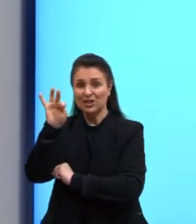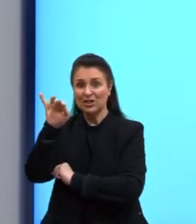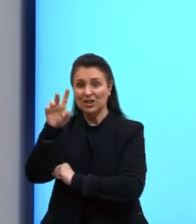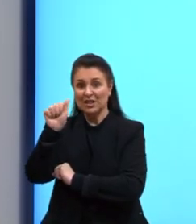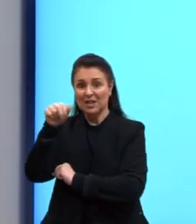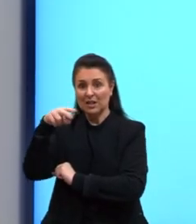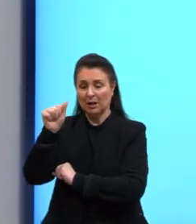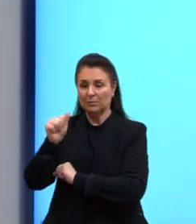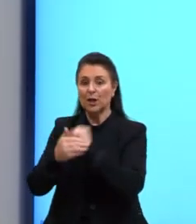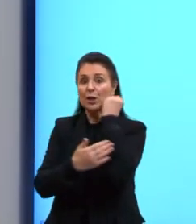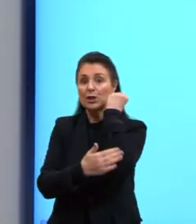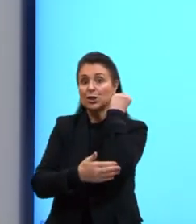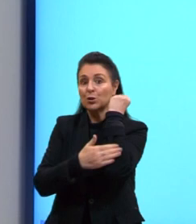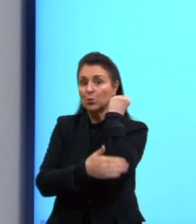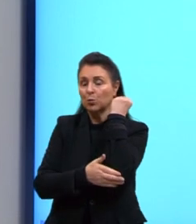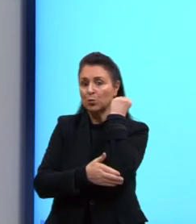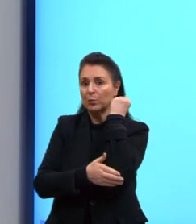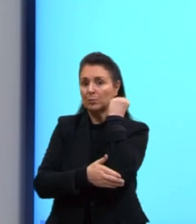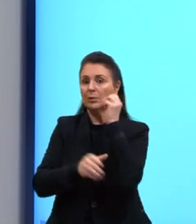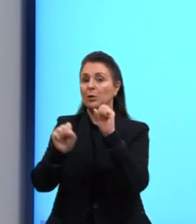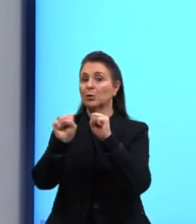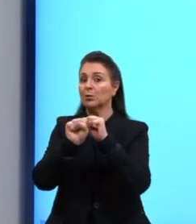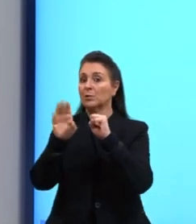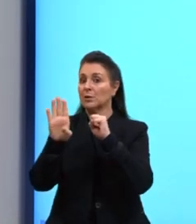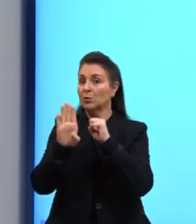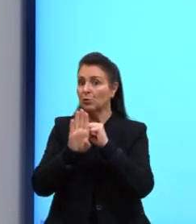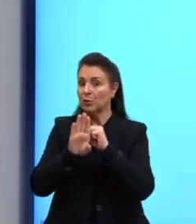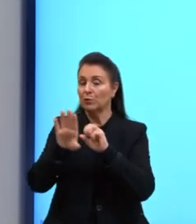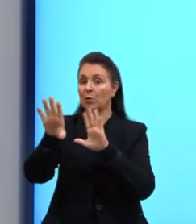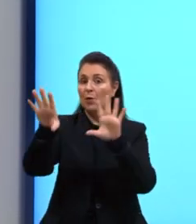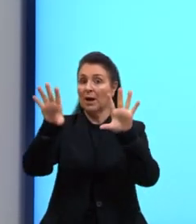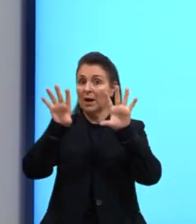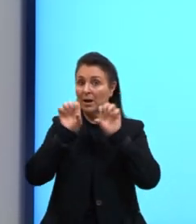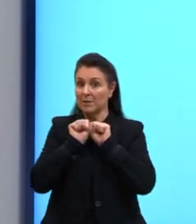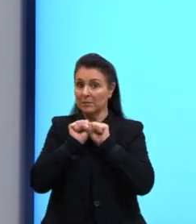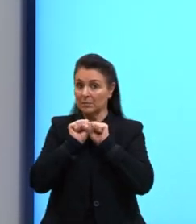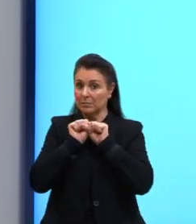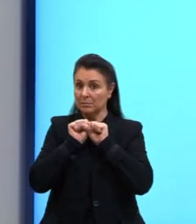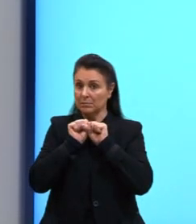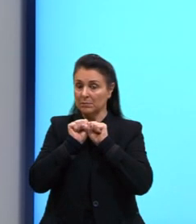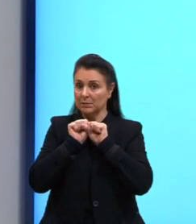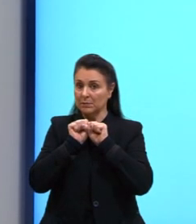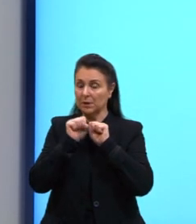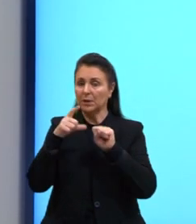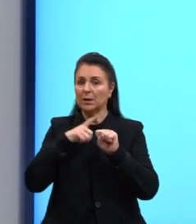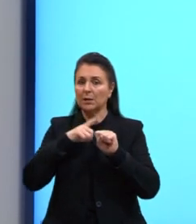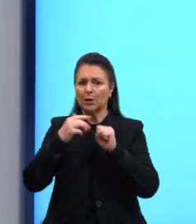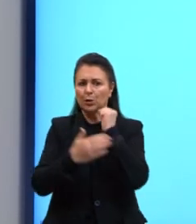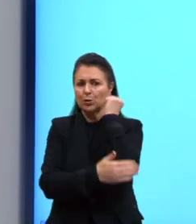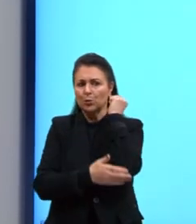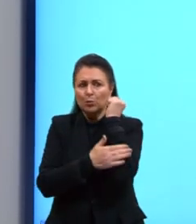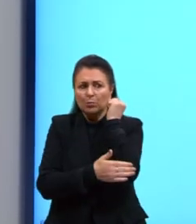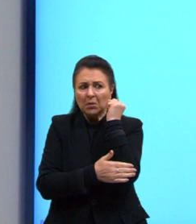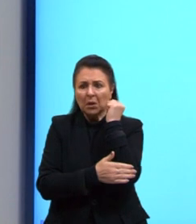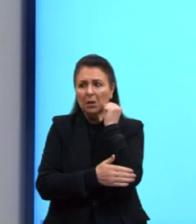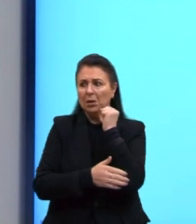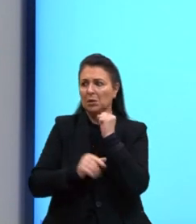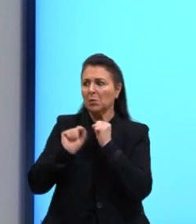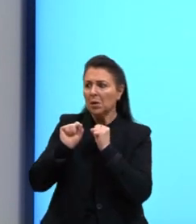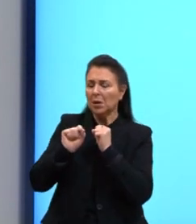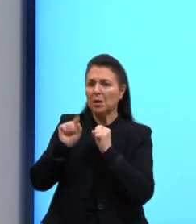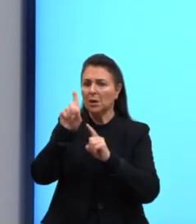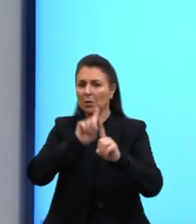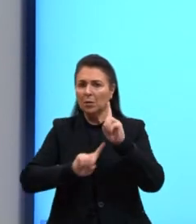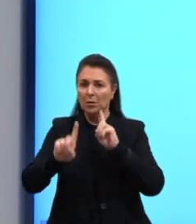substantivo abstrato. Quem tem ciúmes, tem ciúmes de alguém. Ele pode aparecer também